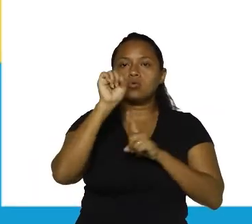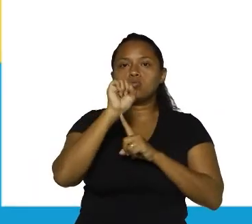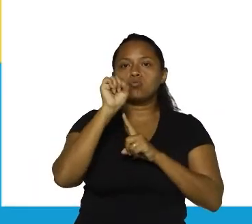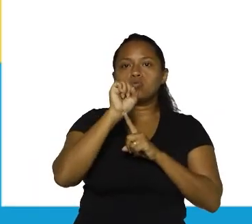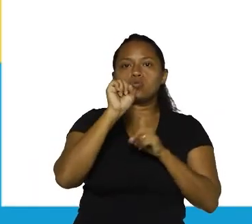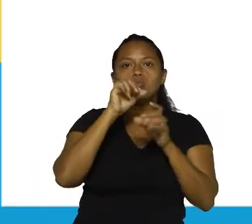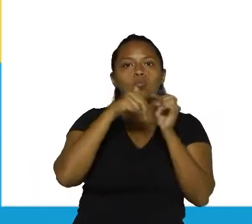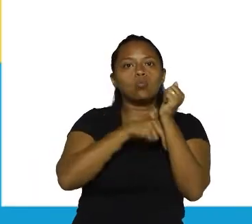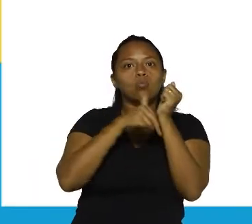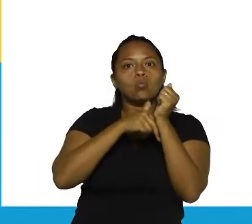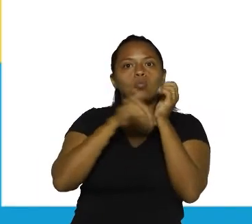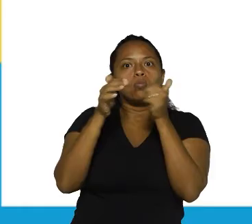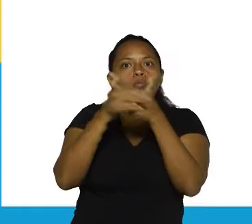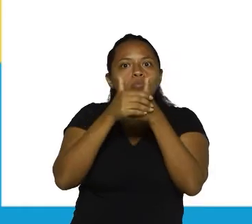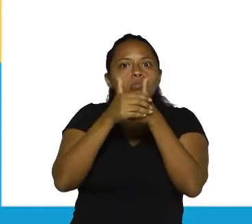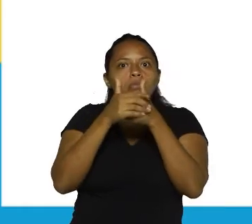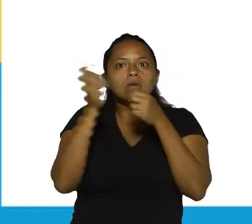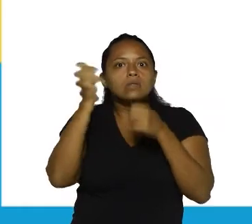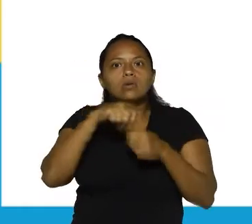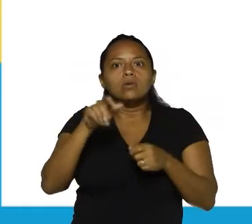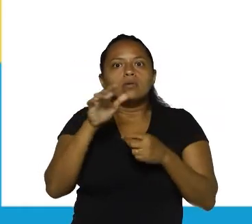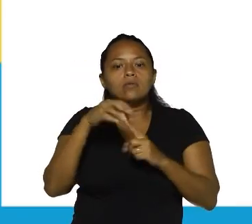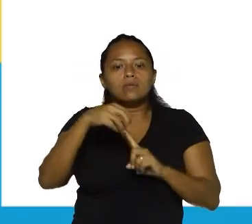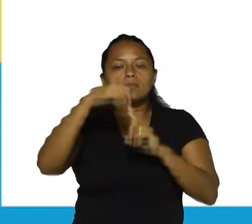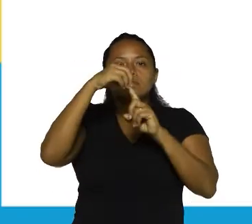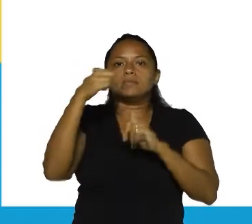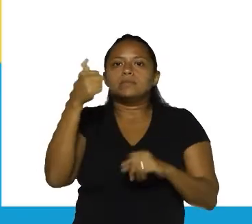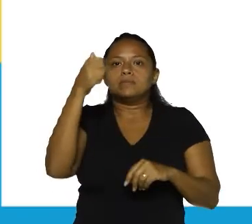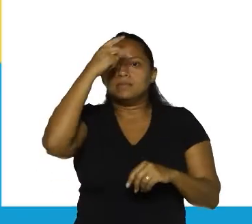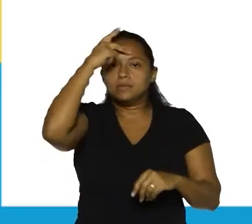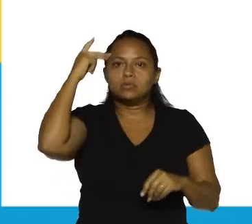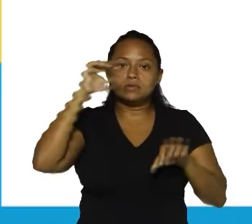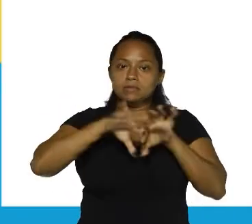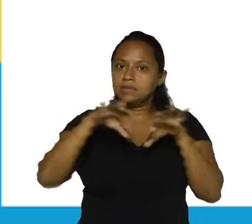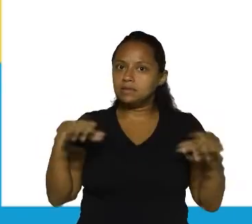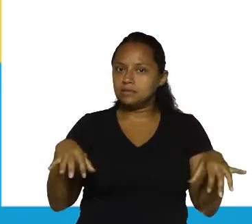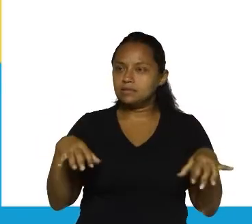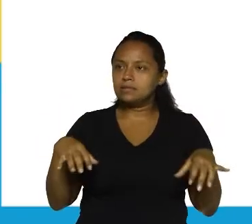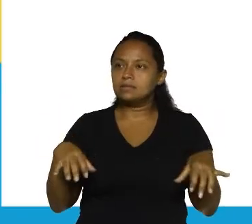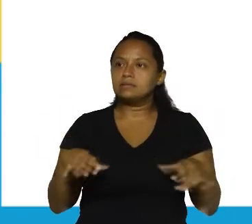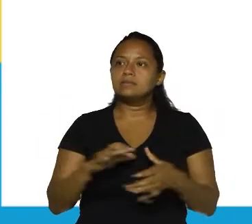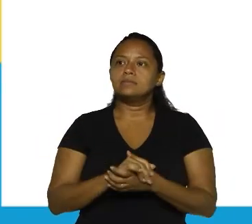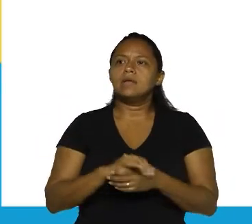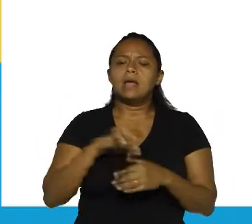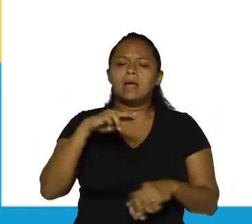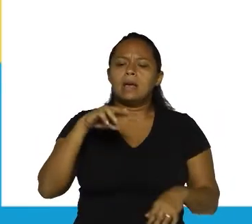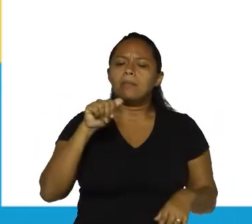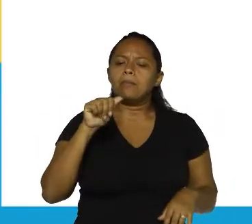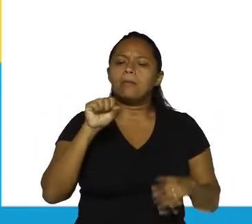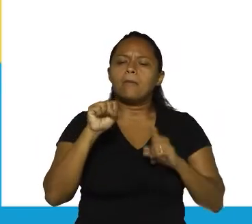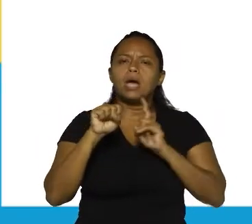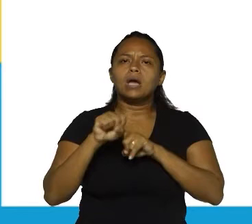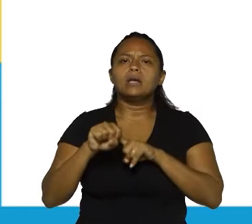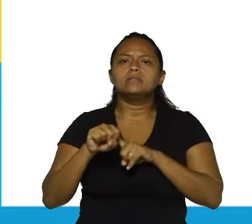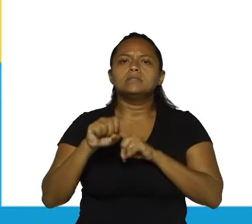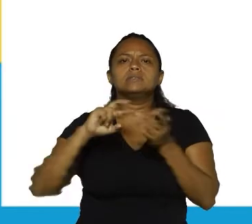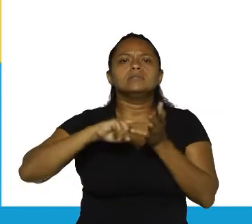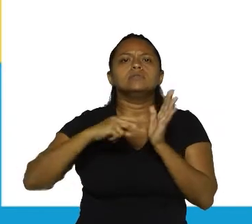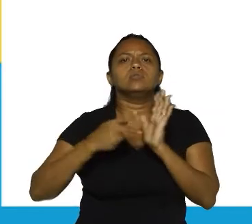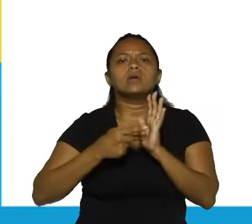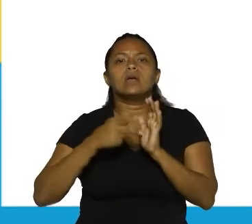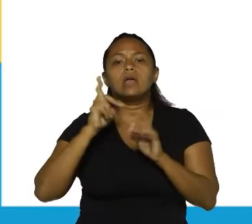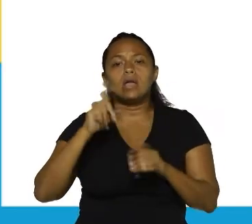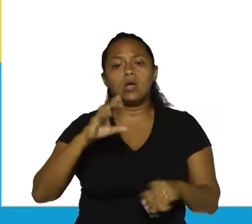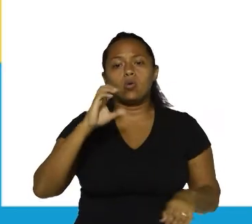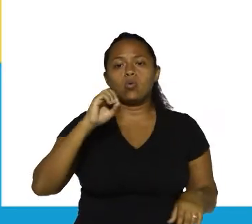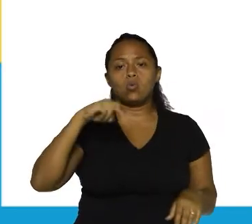sujeito oculto, que é referente à primeira pessoa. Elas são separadas. E esse mas, esse mas é a conjunção que eu uso